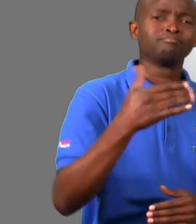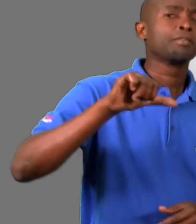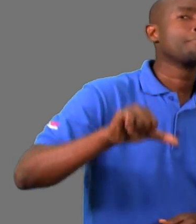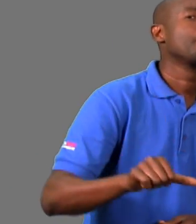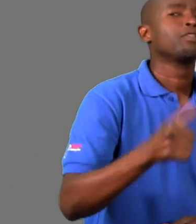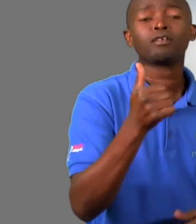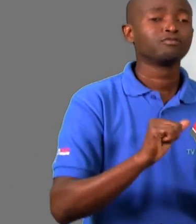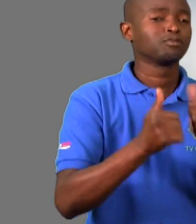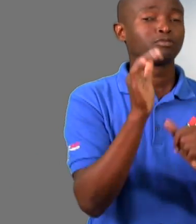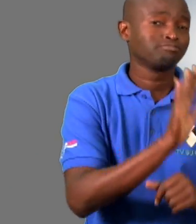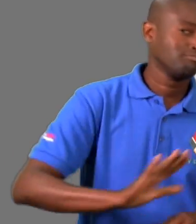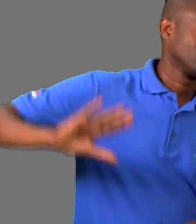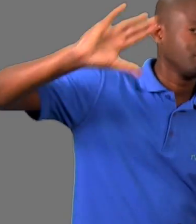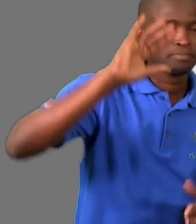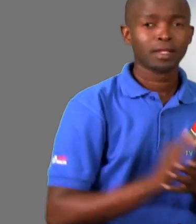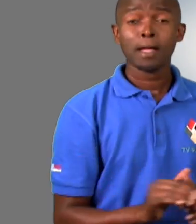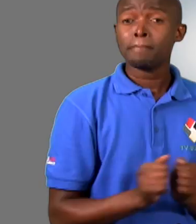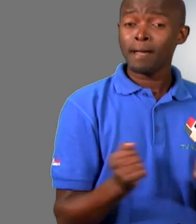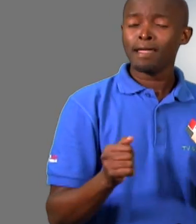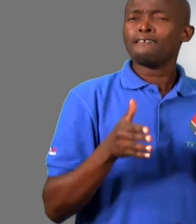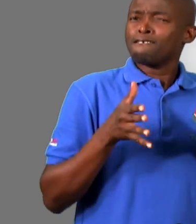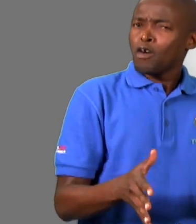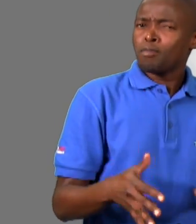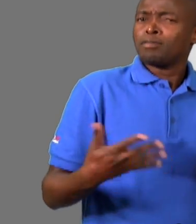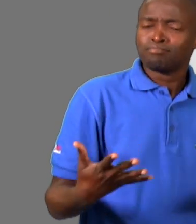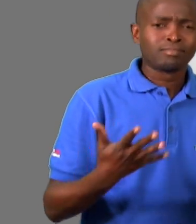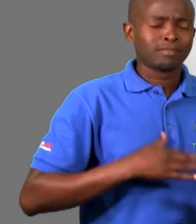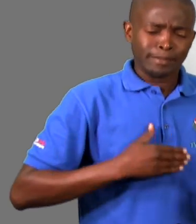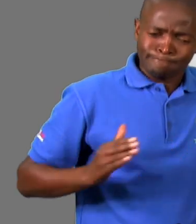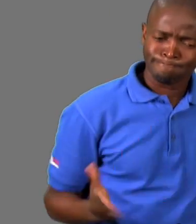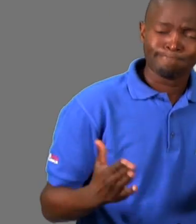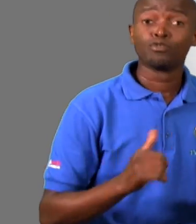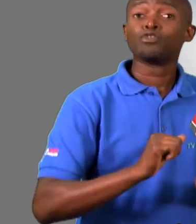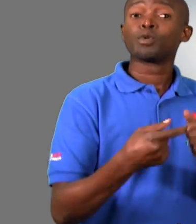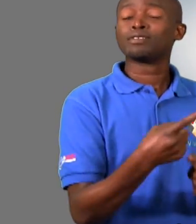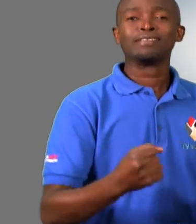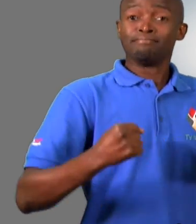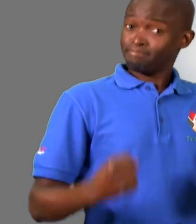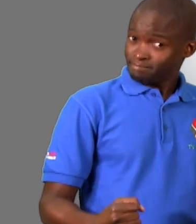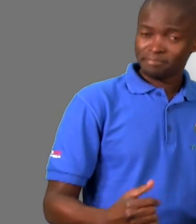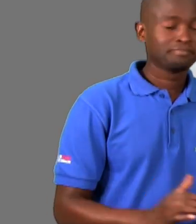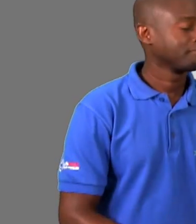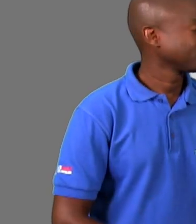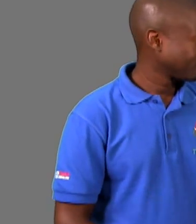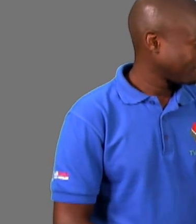melhorar a prestação desportiva nacional. É uma forma de incentivar os atores desportivos.